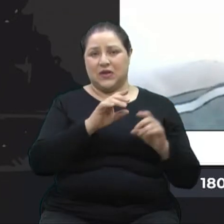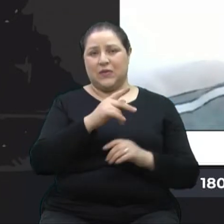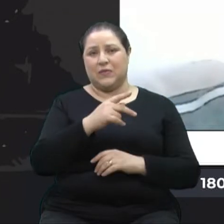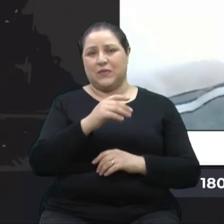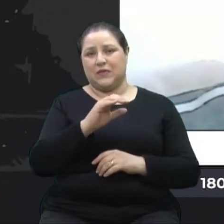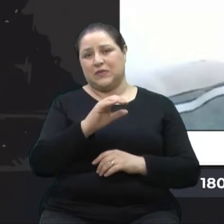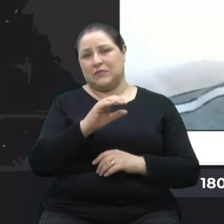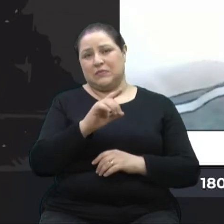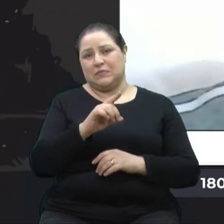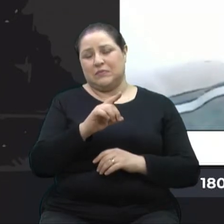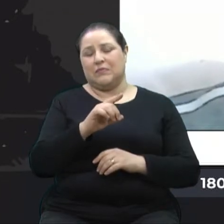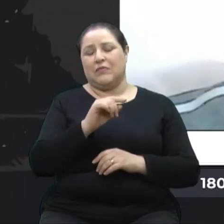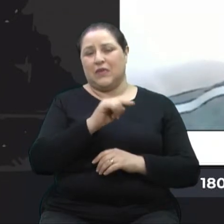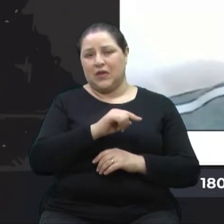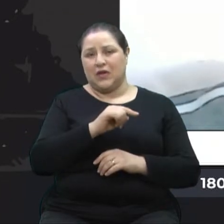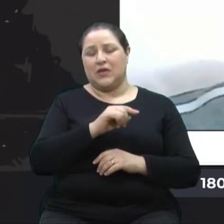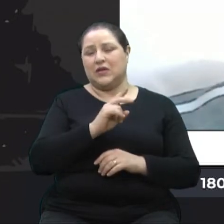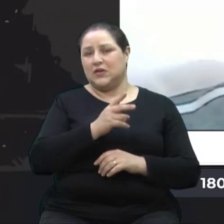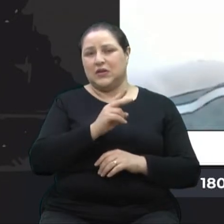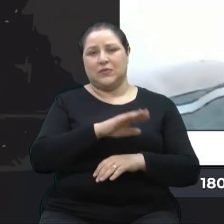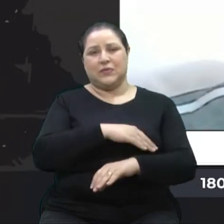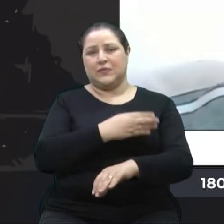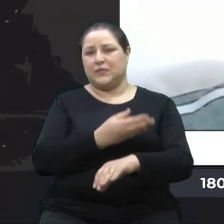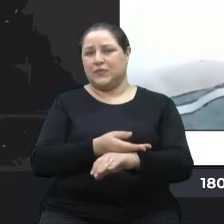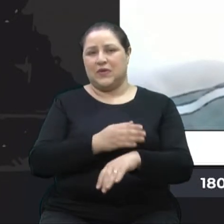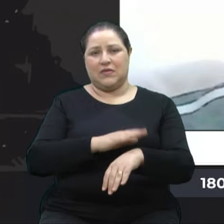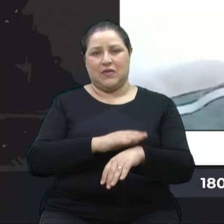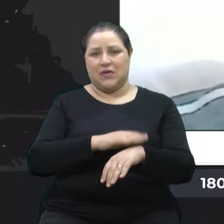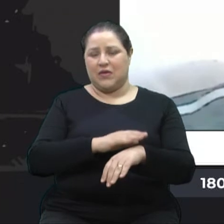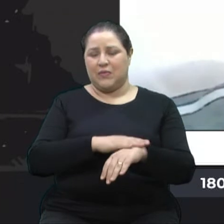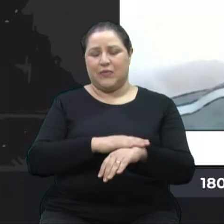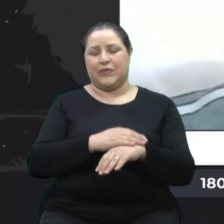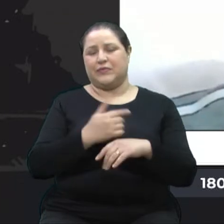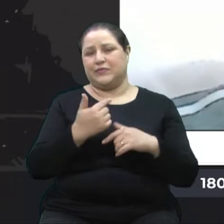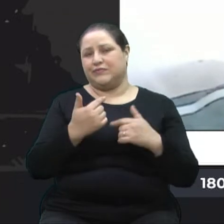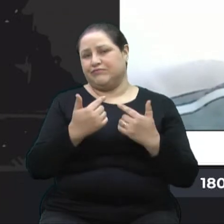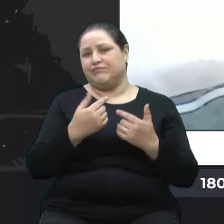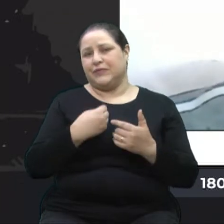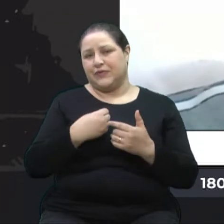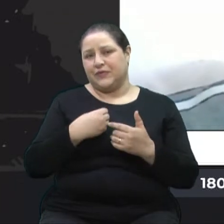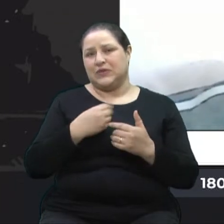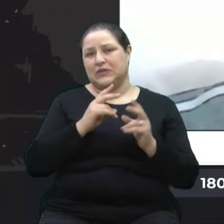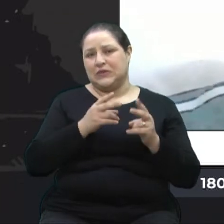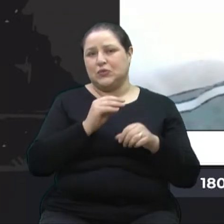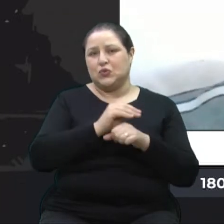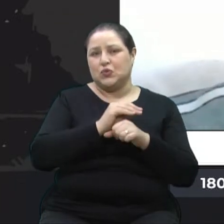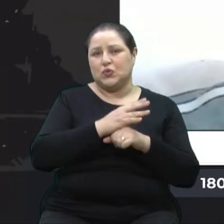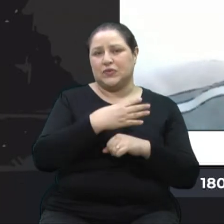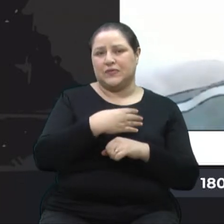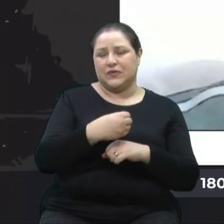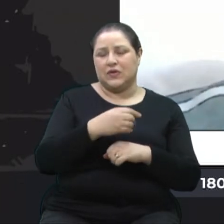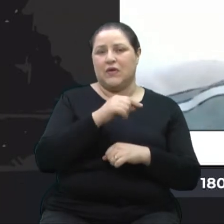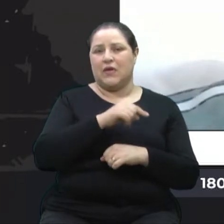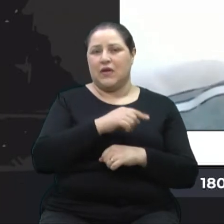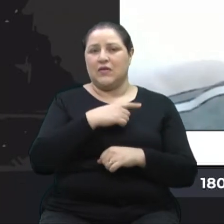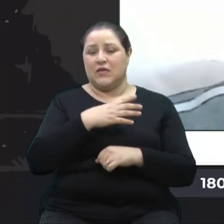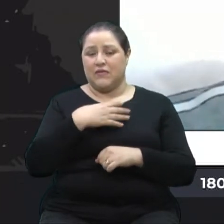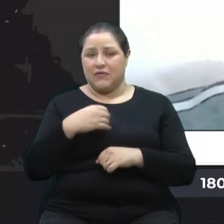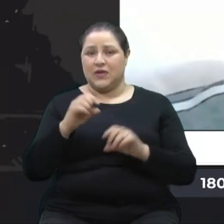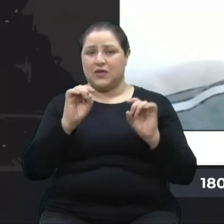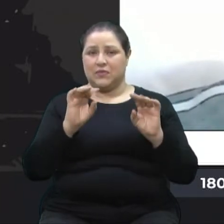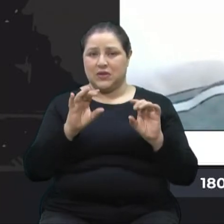com que ela tome o tempo da mãe praticamente 24 horas por dia. E mesmo tendo a filha especial,